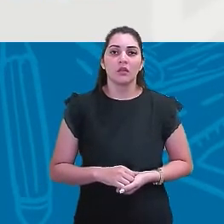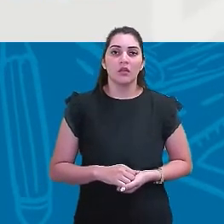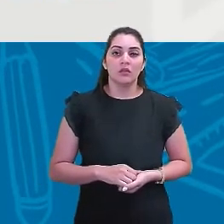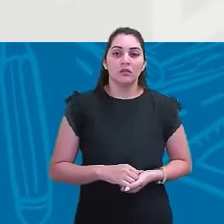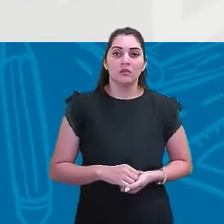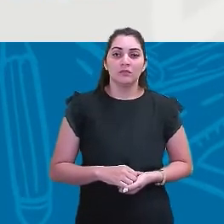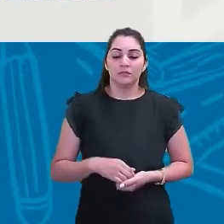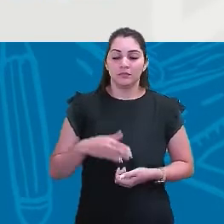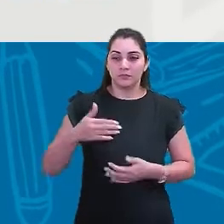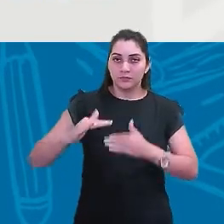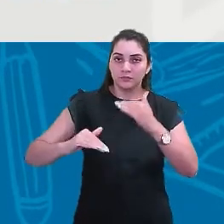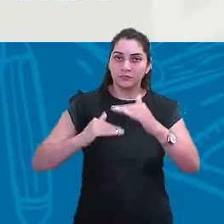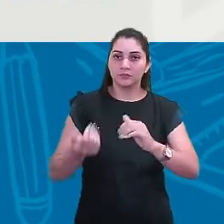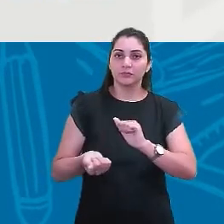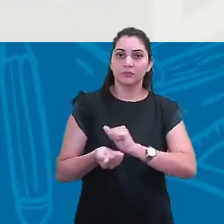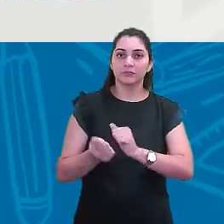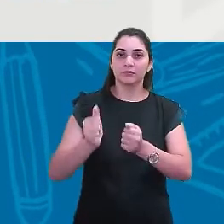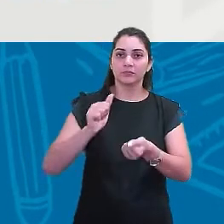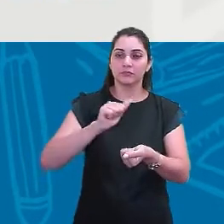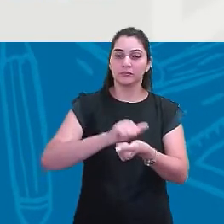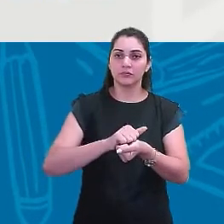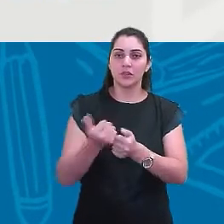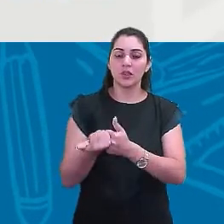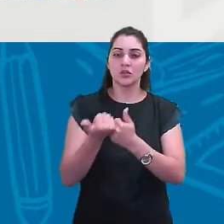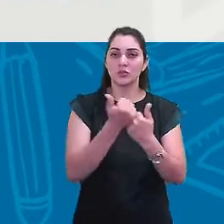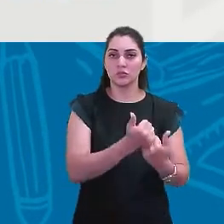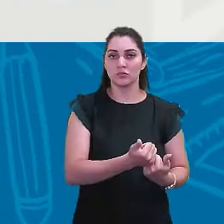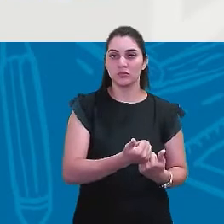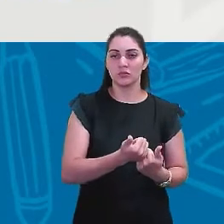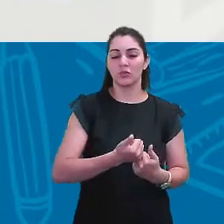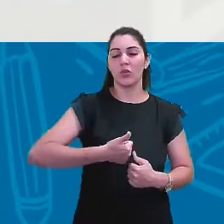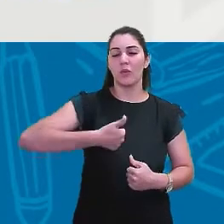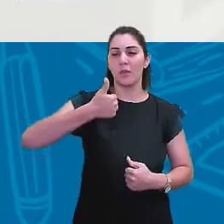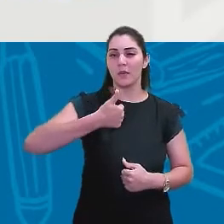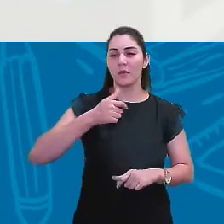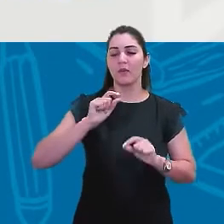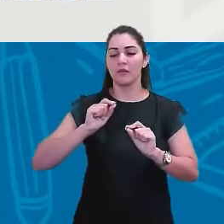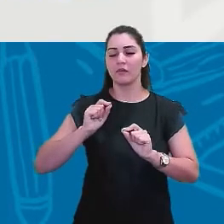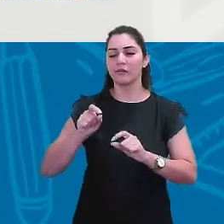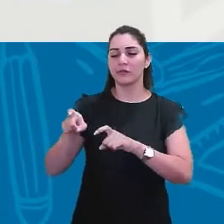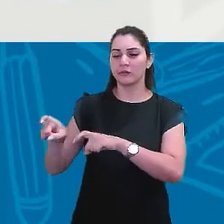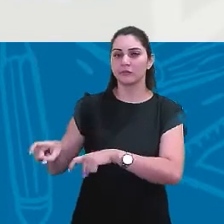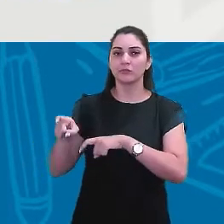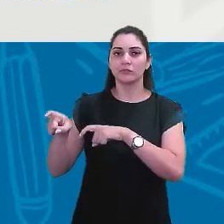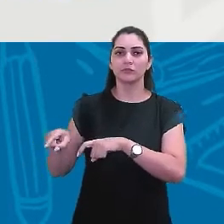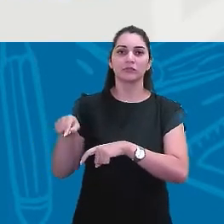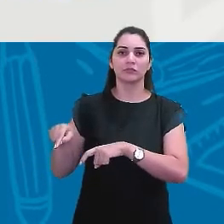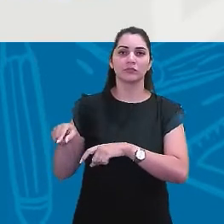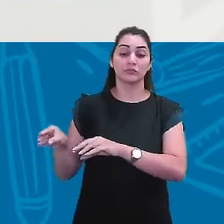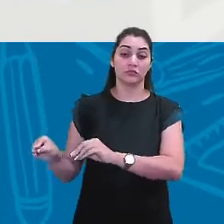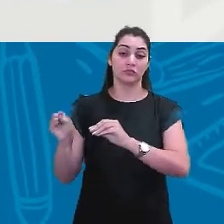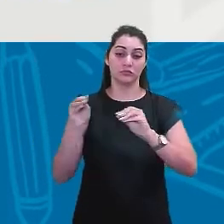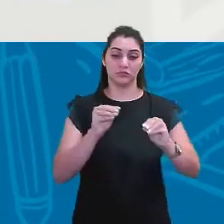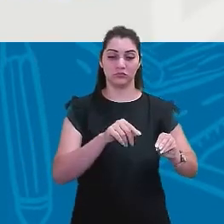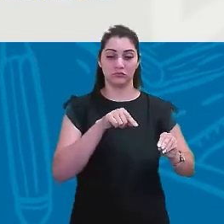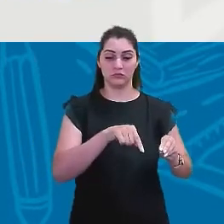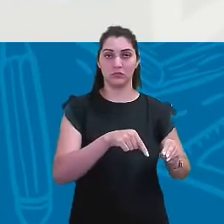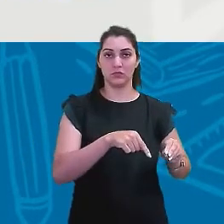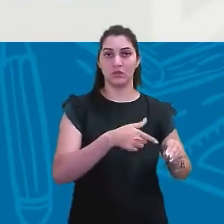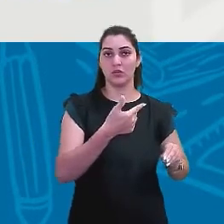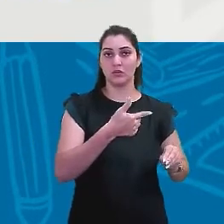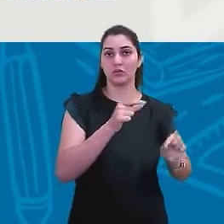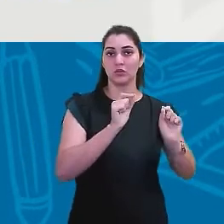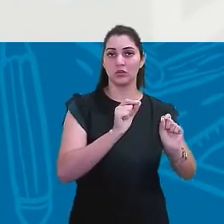substituição do setor primário, que é o setor rural, né? Que ele é para o setor de secundário,